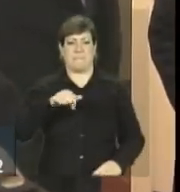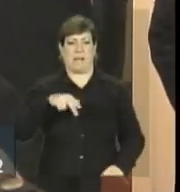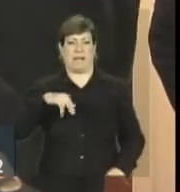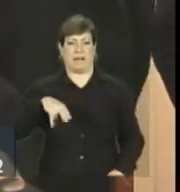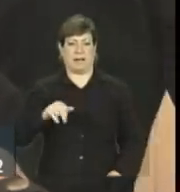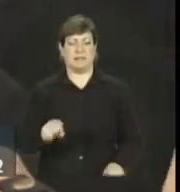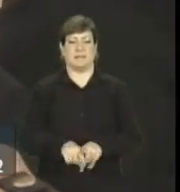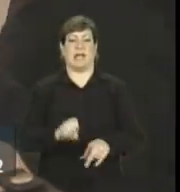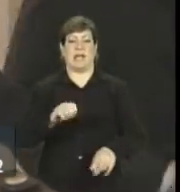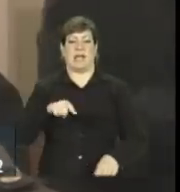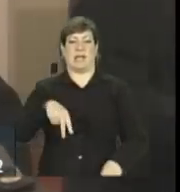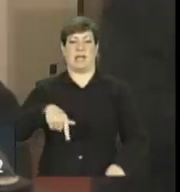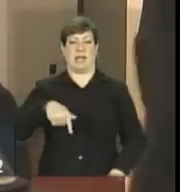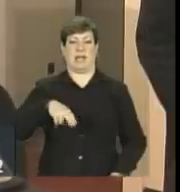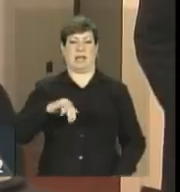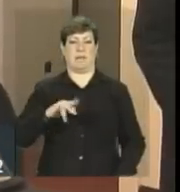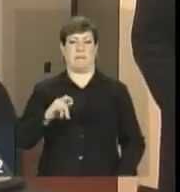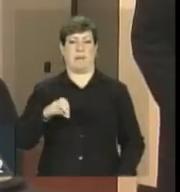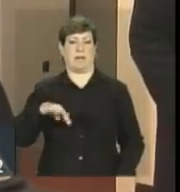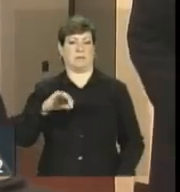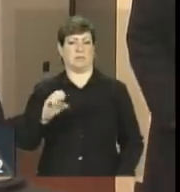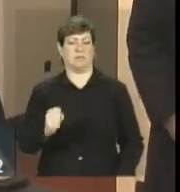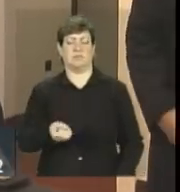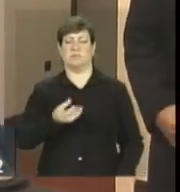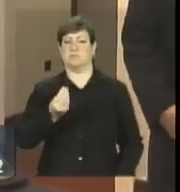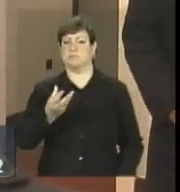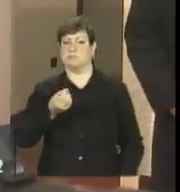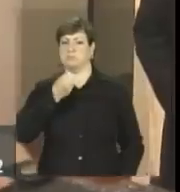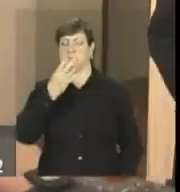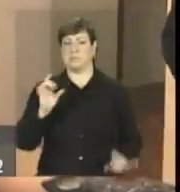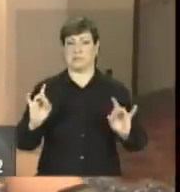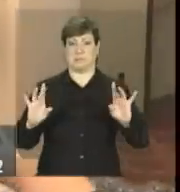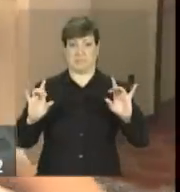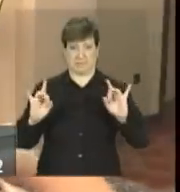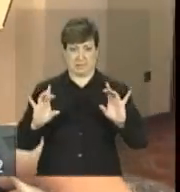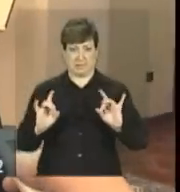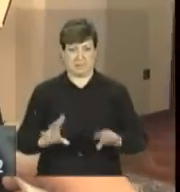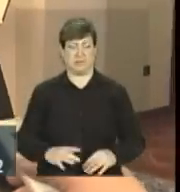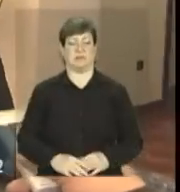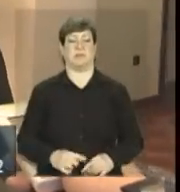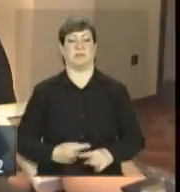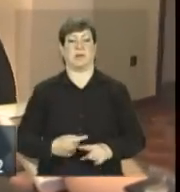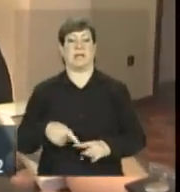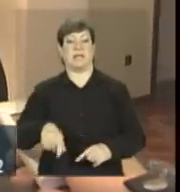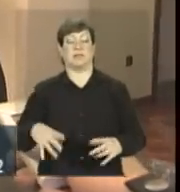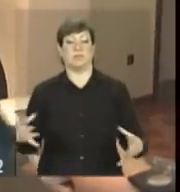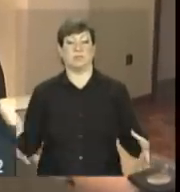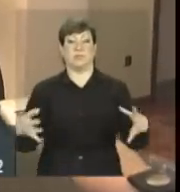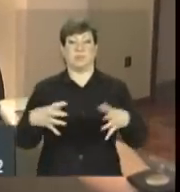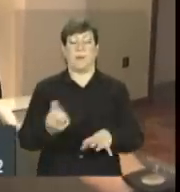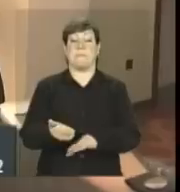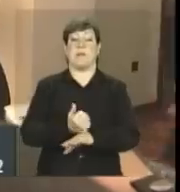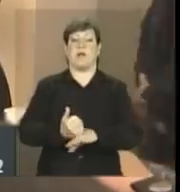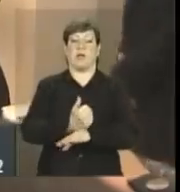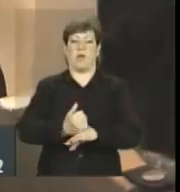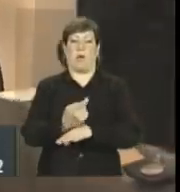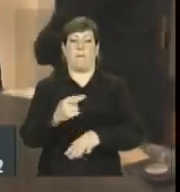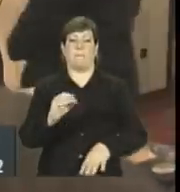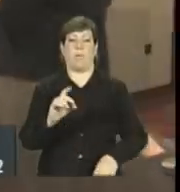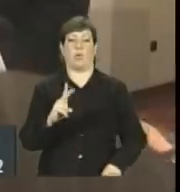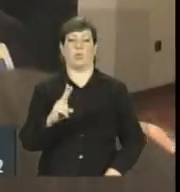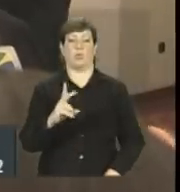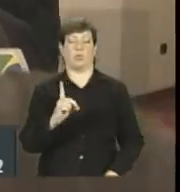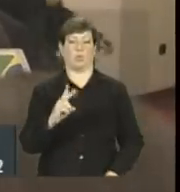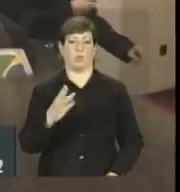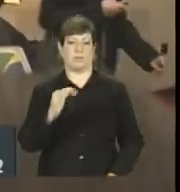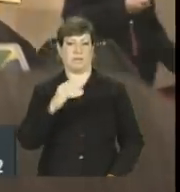precisão. Com características assim que introduzem melhorias de produtividade no